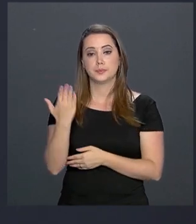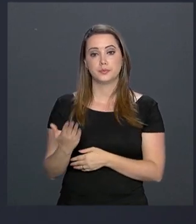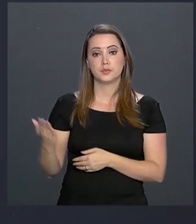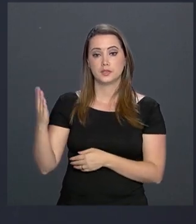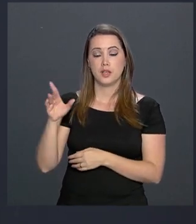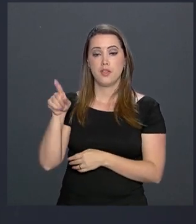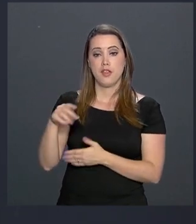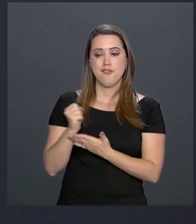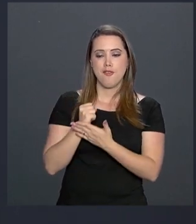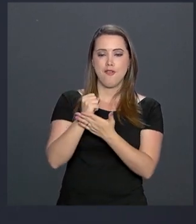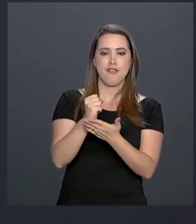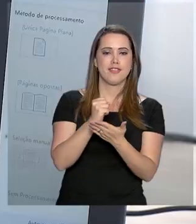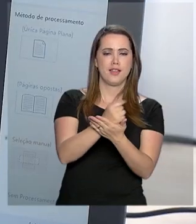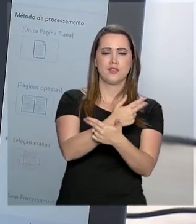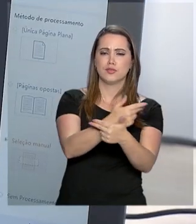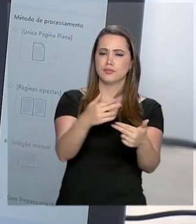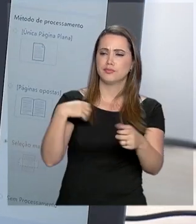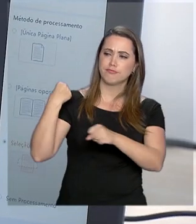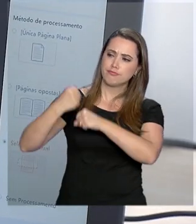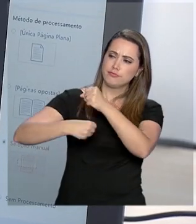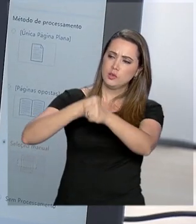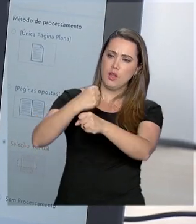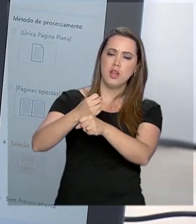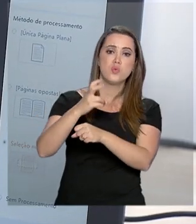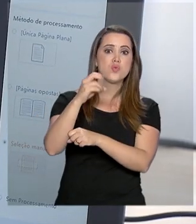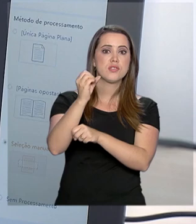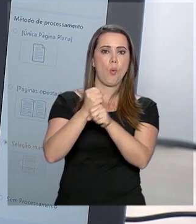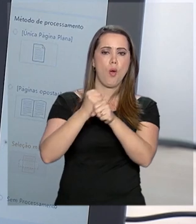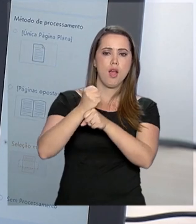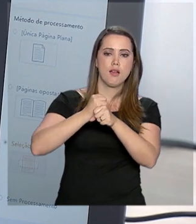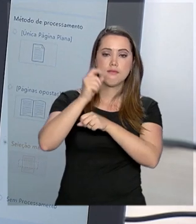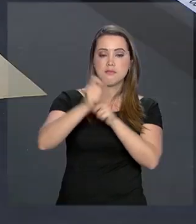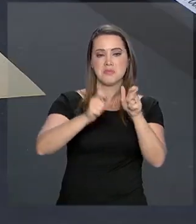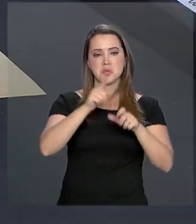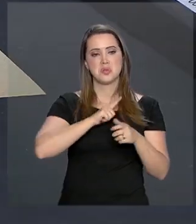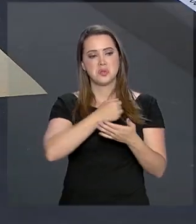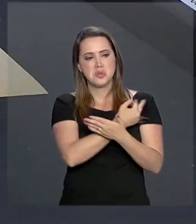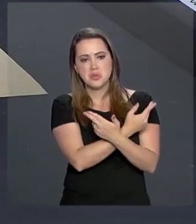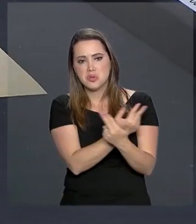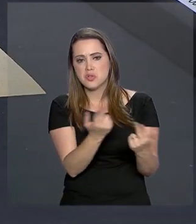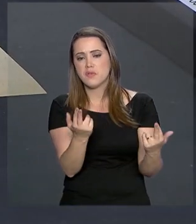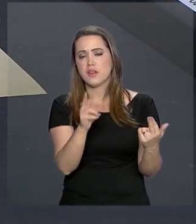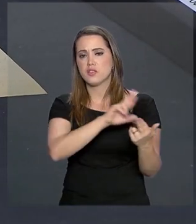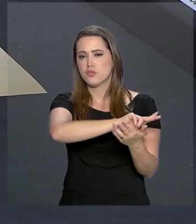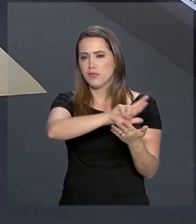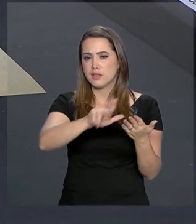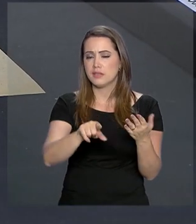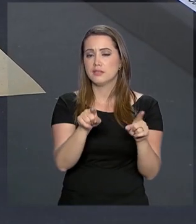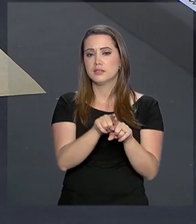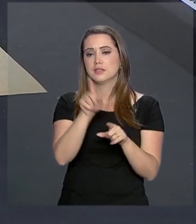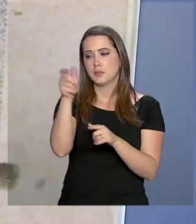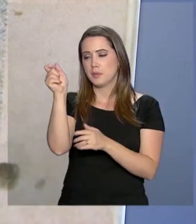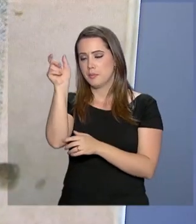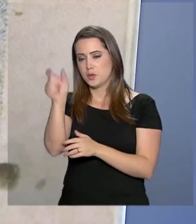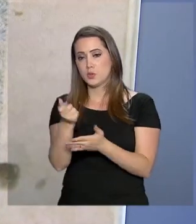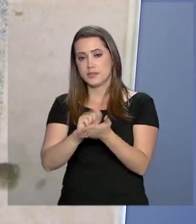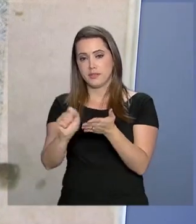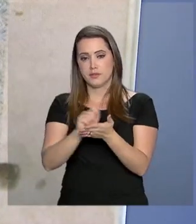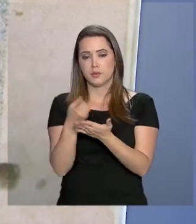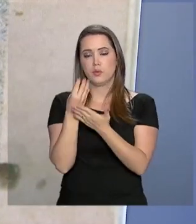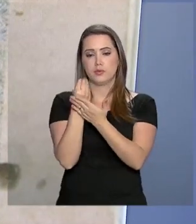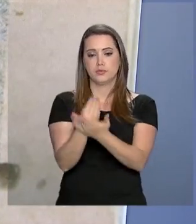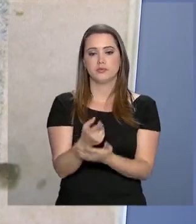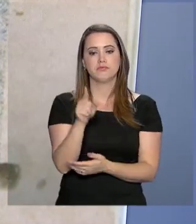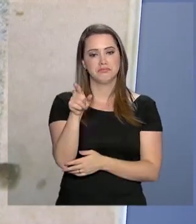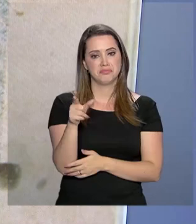fundação e foi doado ao longo dos últimos 50 anos por colecionadores e também pelos próprios autores. Entre os